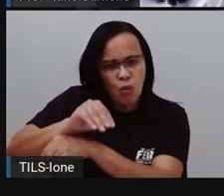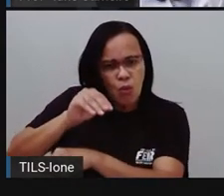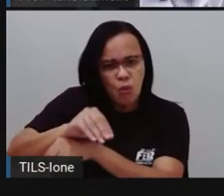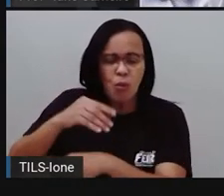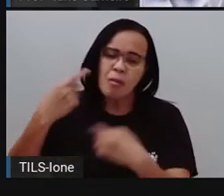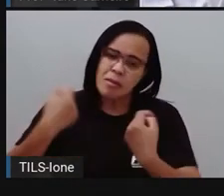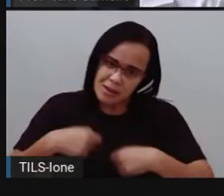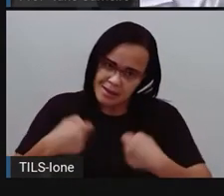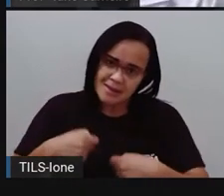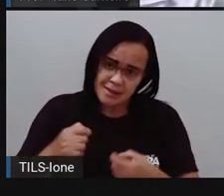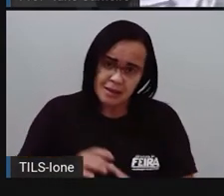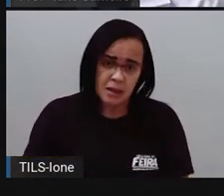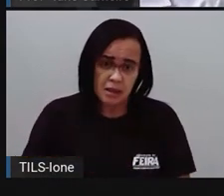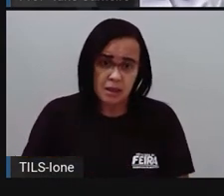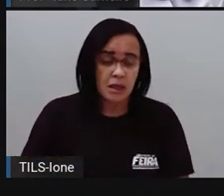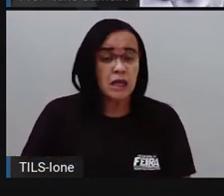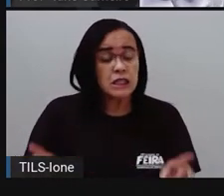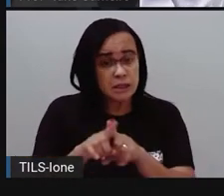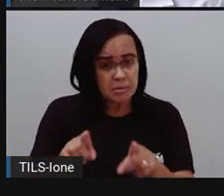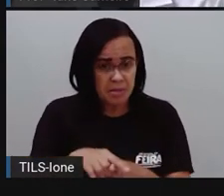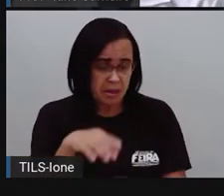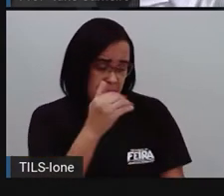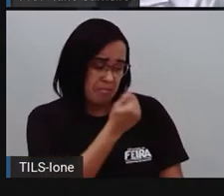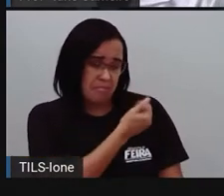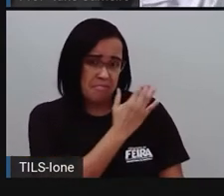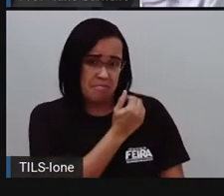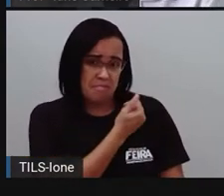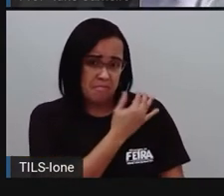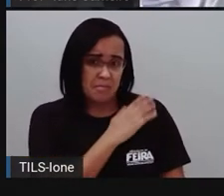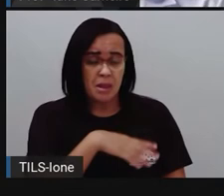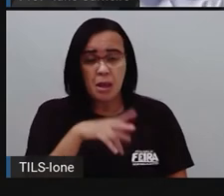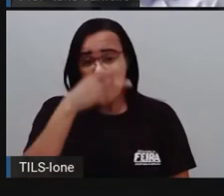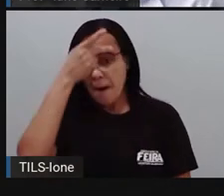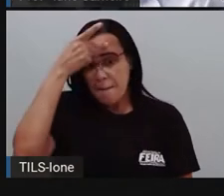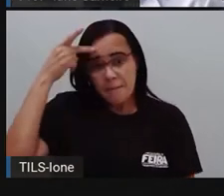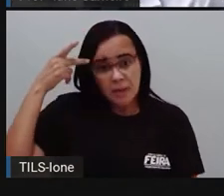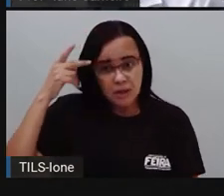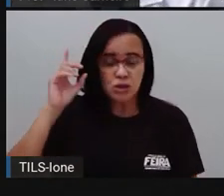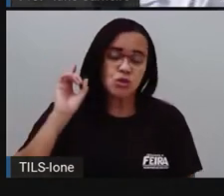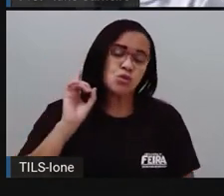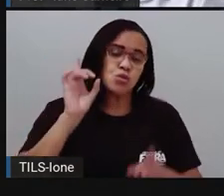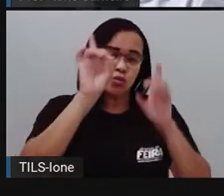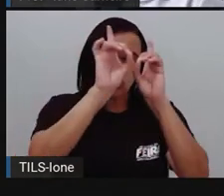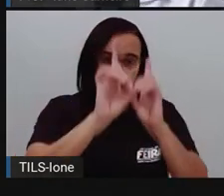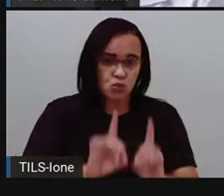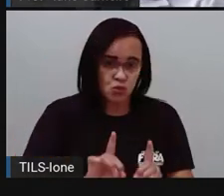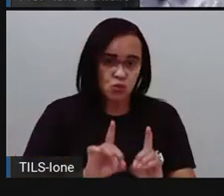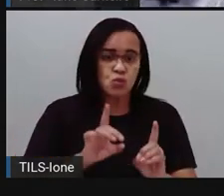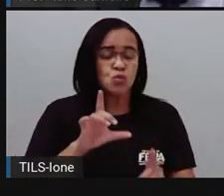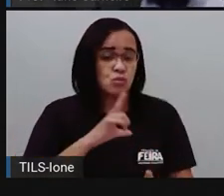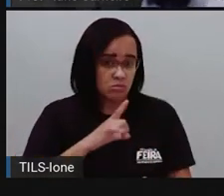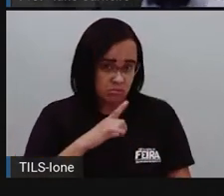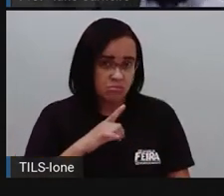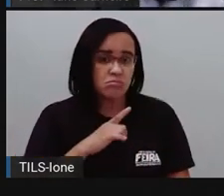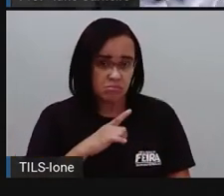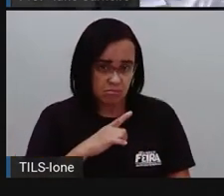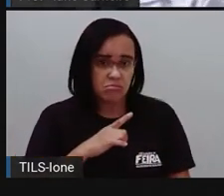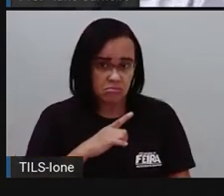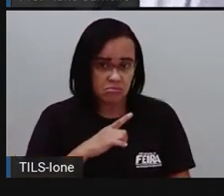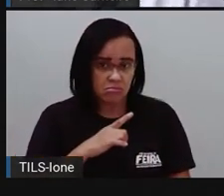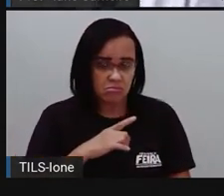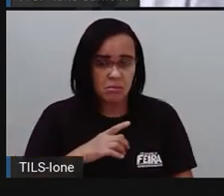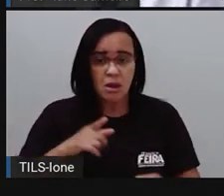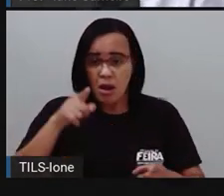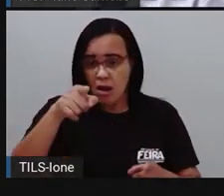Preconceito com os deficientes, né? A colocou aqui um cadeirante que não consegue entrar por causa das escadas, né? Então o ideal é que tivesse uma